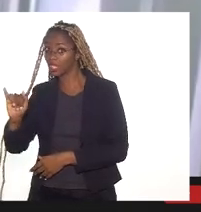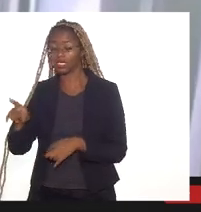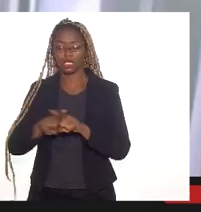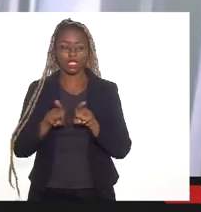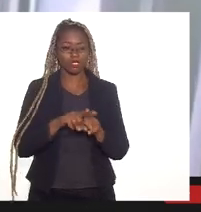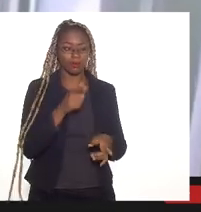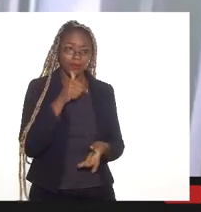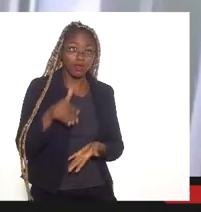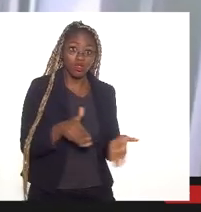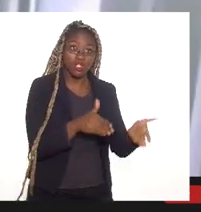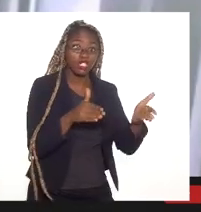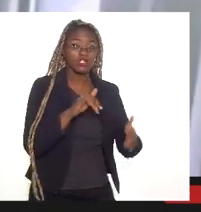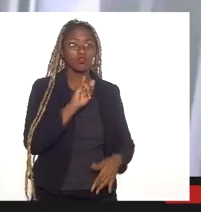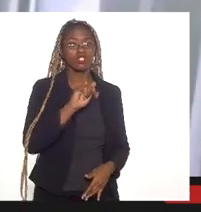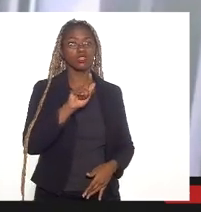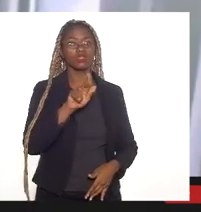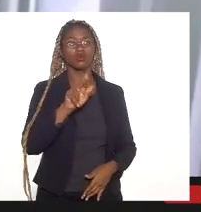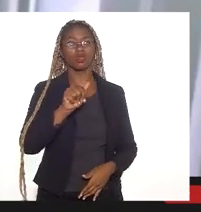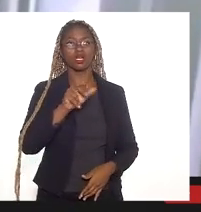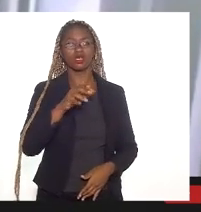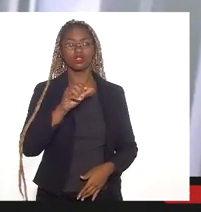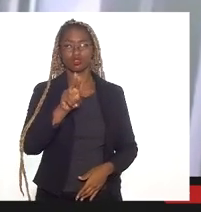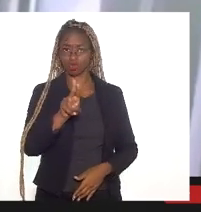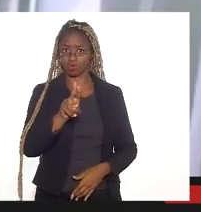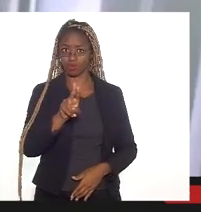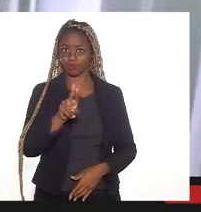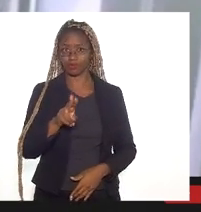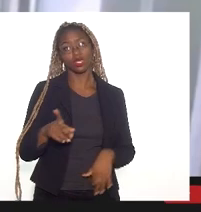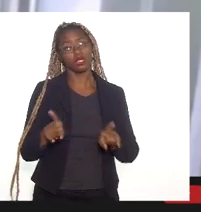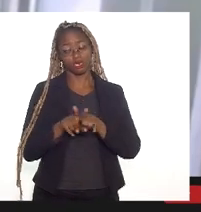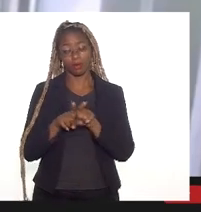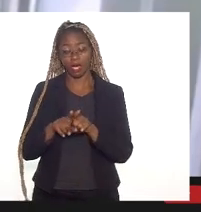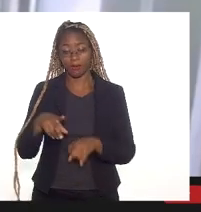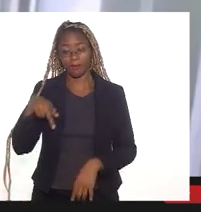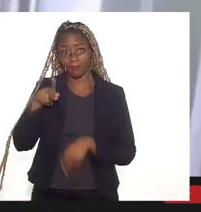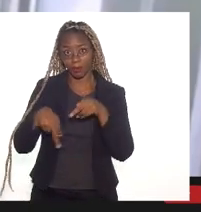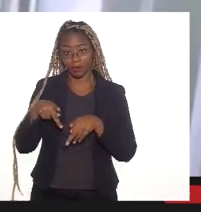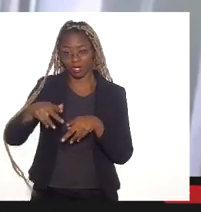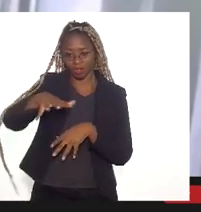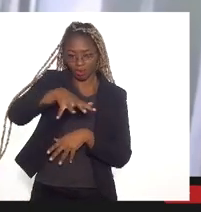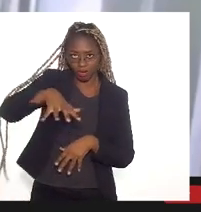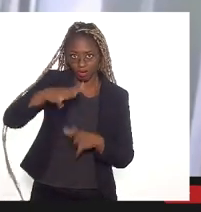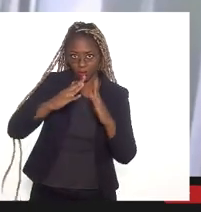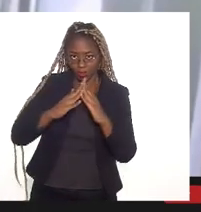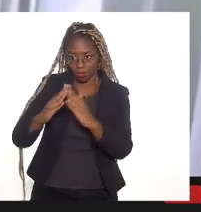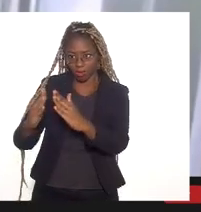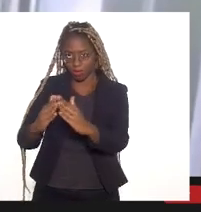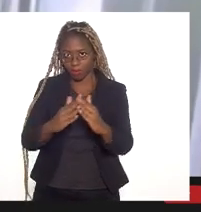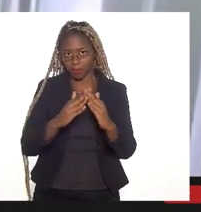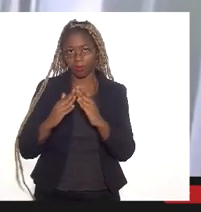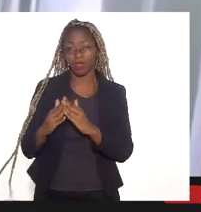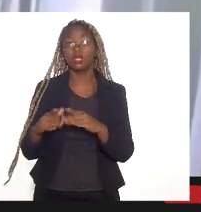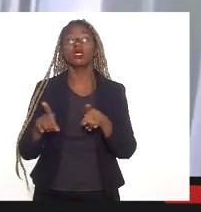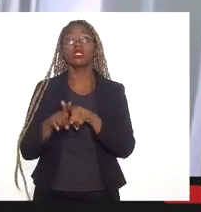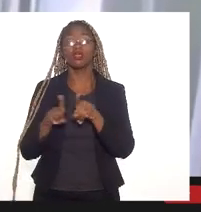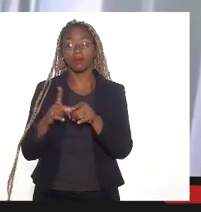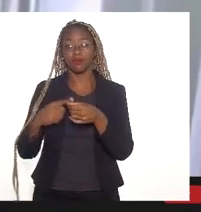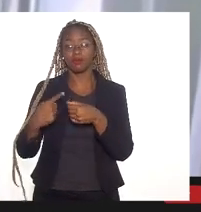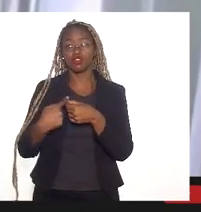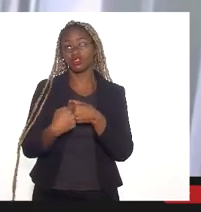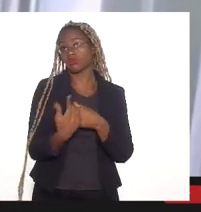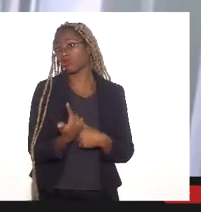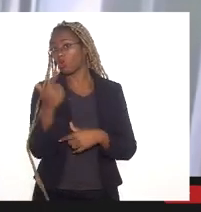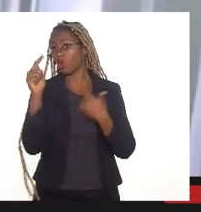E, para além das populações ribeirinhas, as repercussões que isso pode ter também para outros municípios da Baixada Fluminense. Me